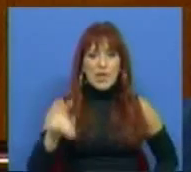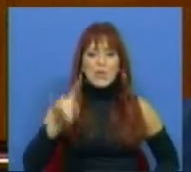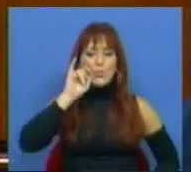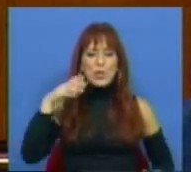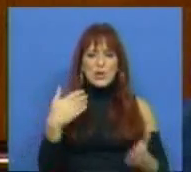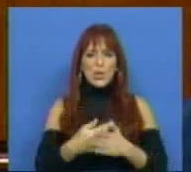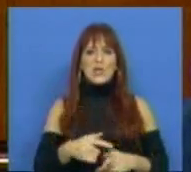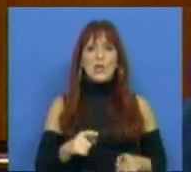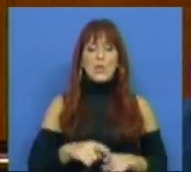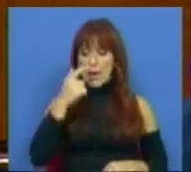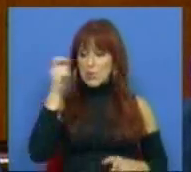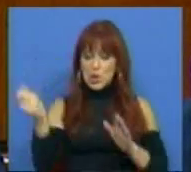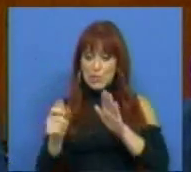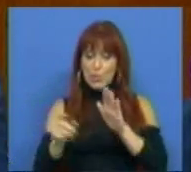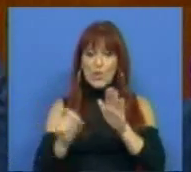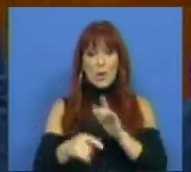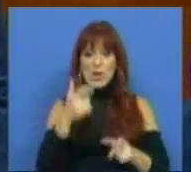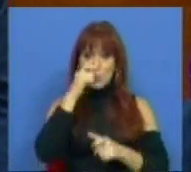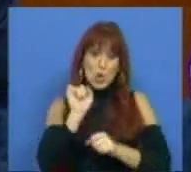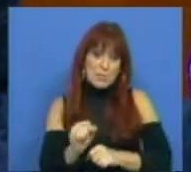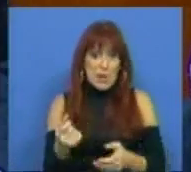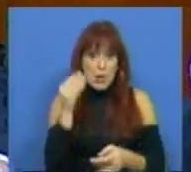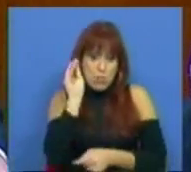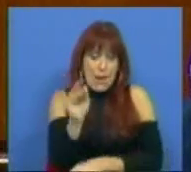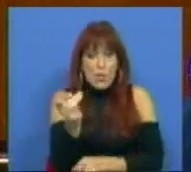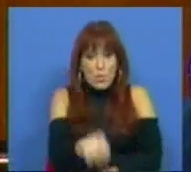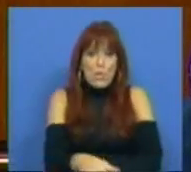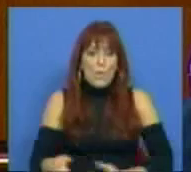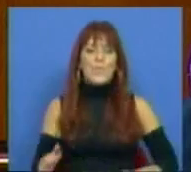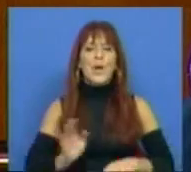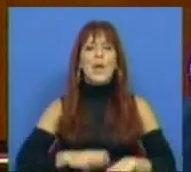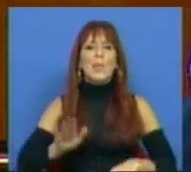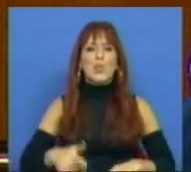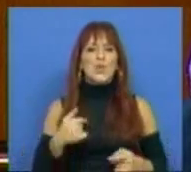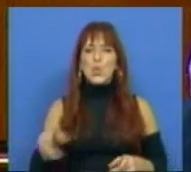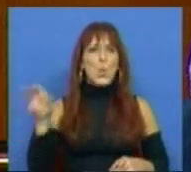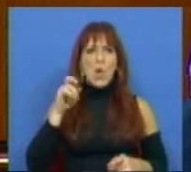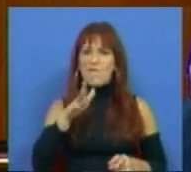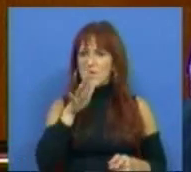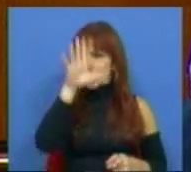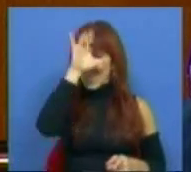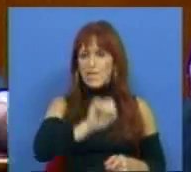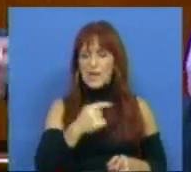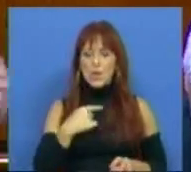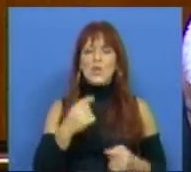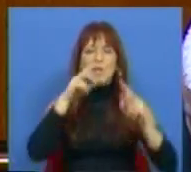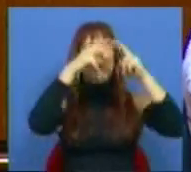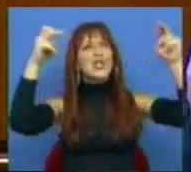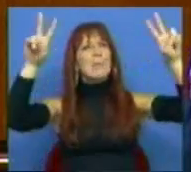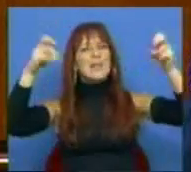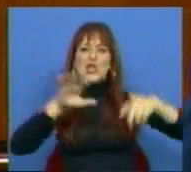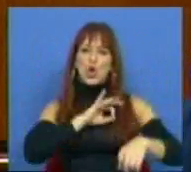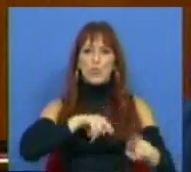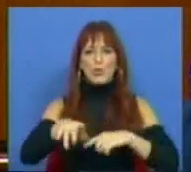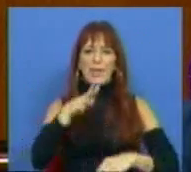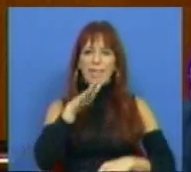proteger os depositantes e proteger as pessoas do Banco. E por isso, nunca ouvirá do Governo nenhuma expressão como